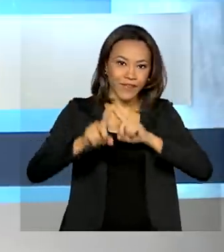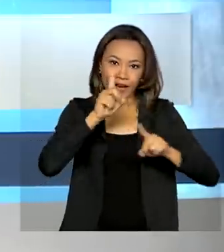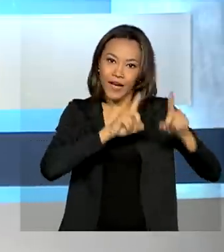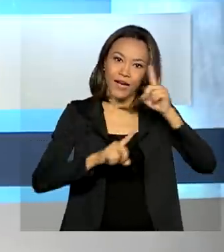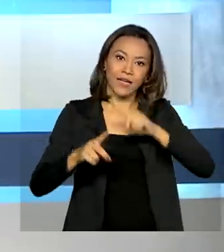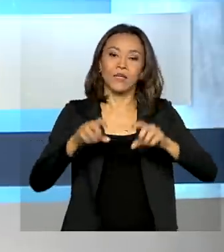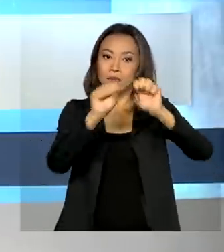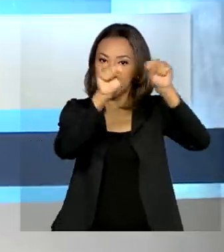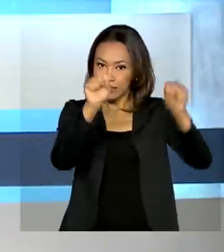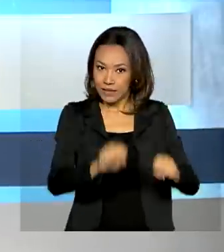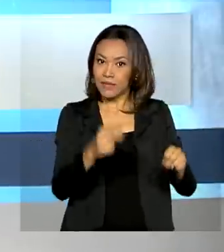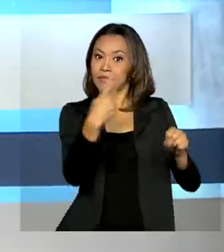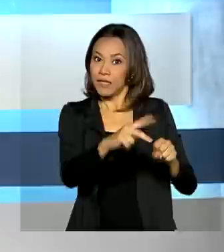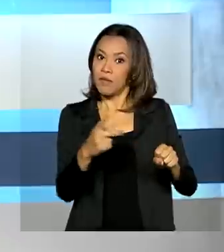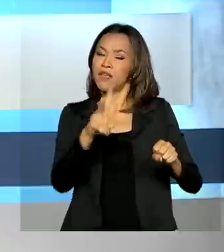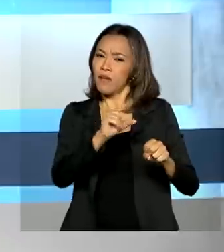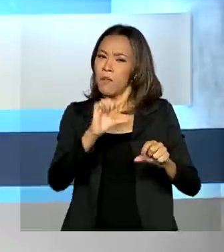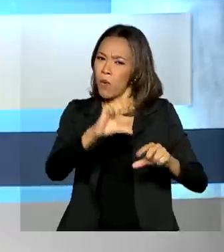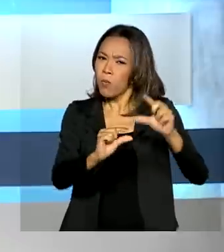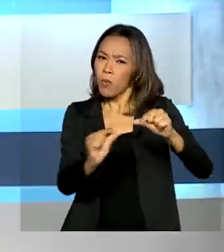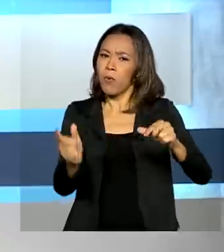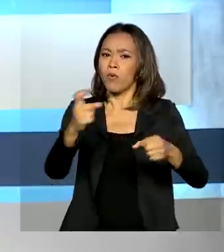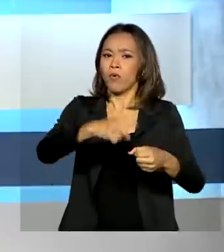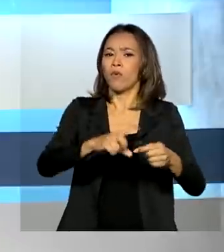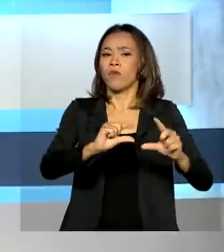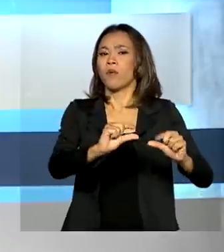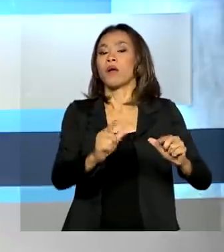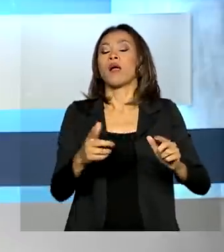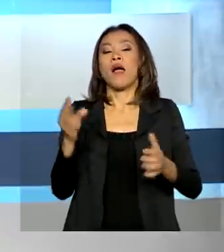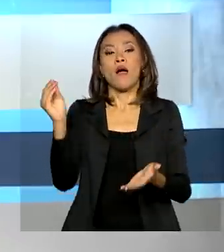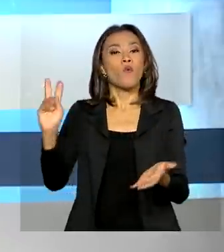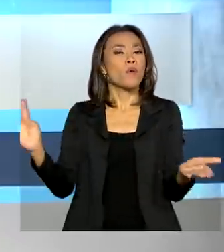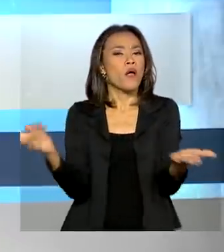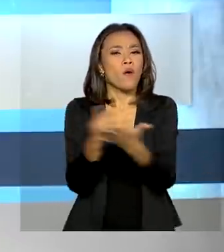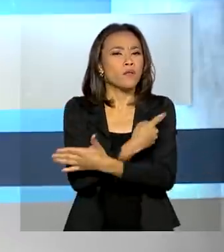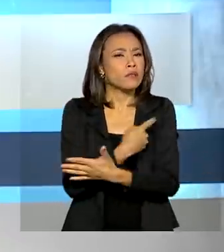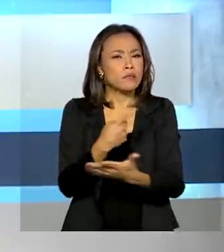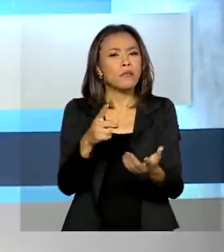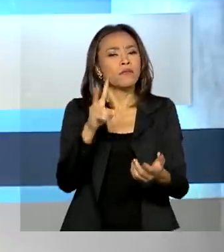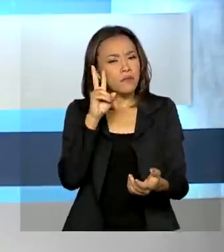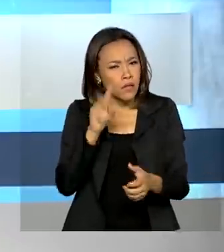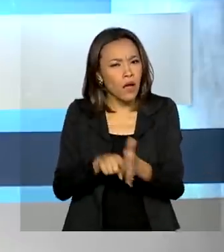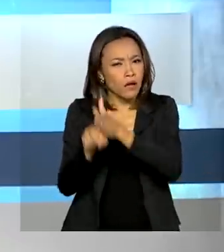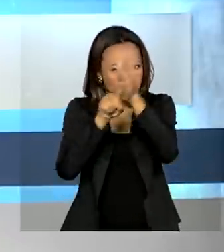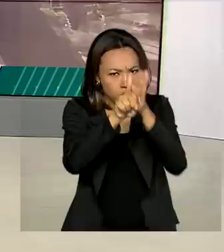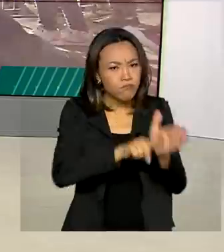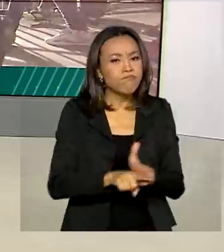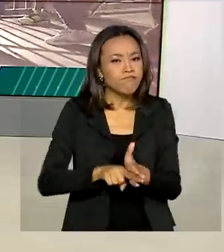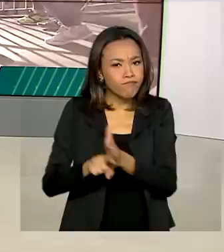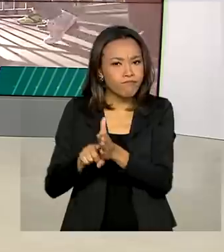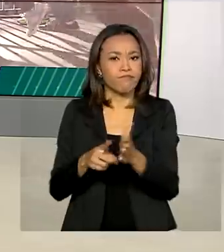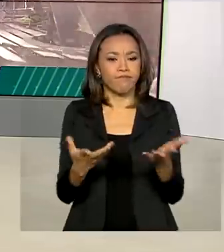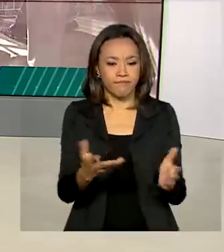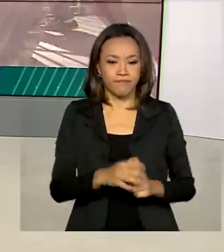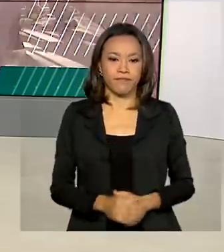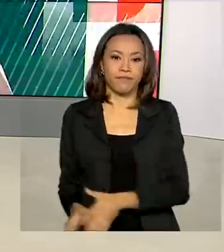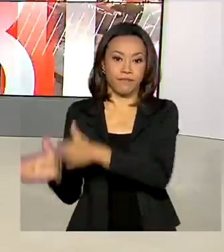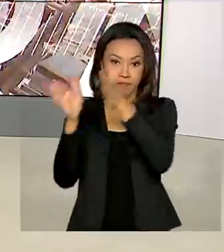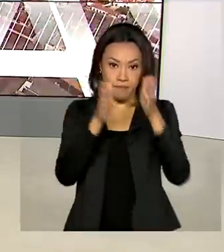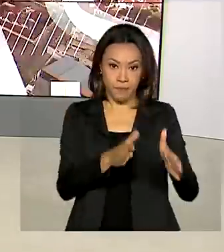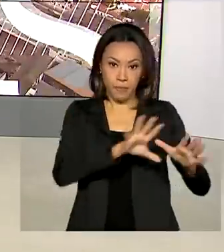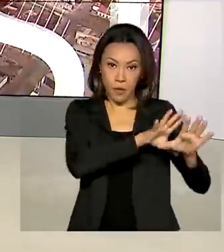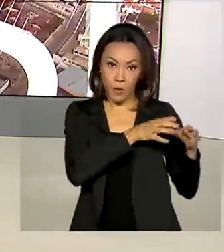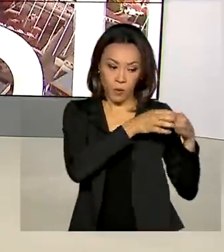gradualmente. Segundo o Ministério, as causas da nova falta de energia estão sendo investigadas. E as Forças